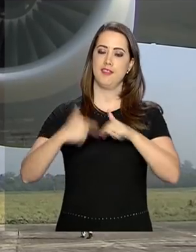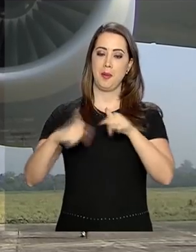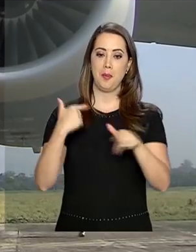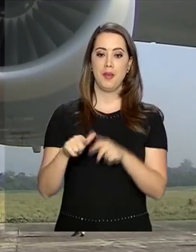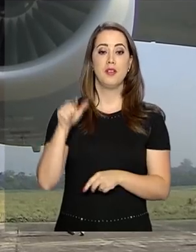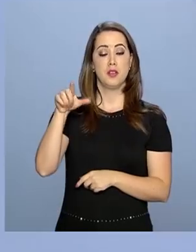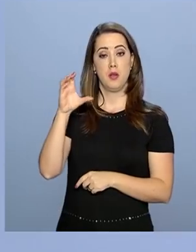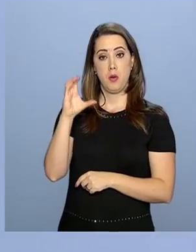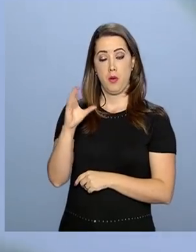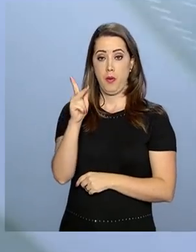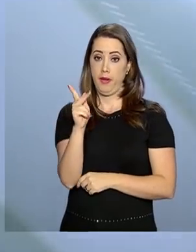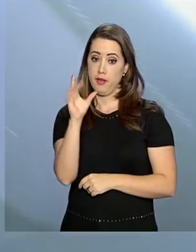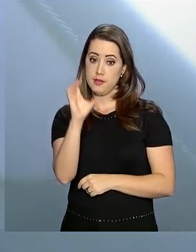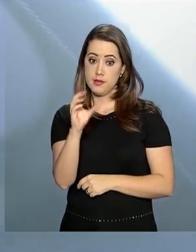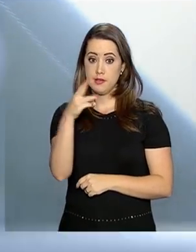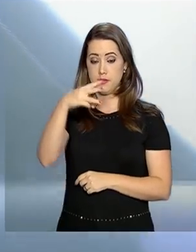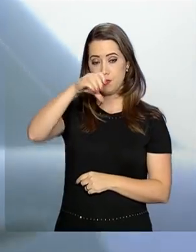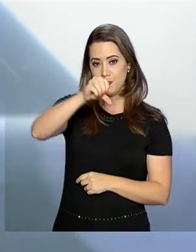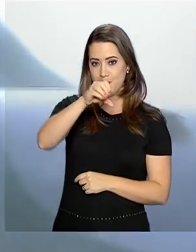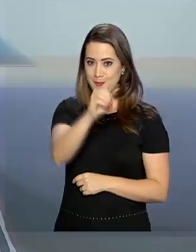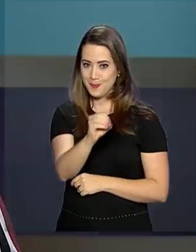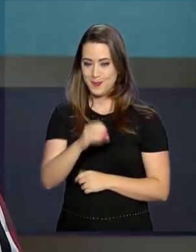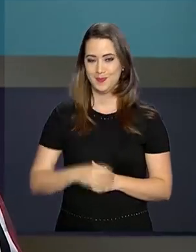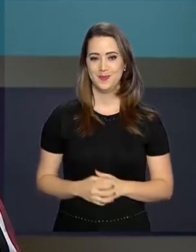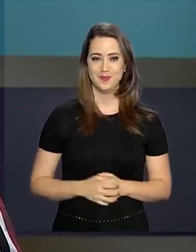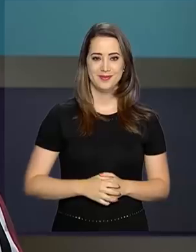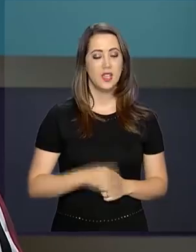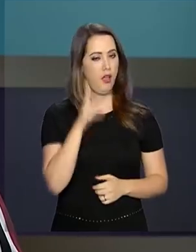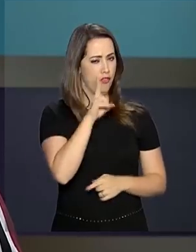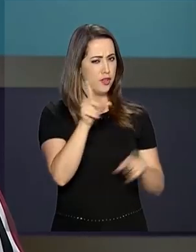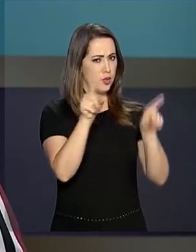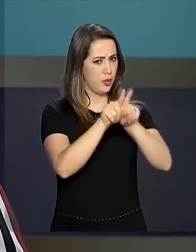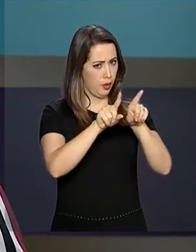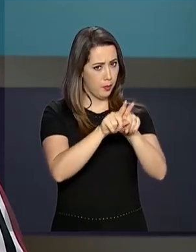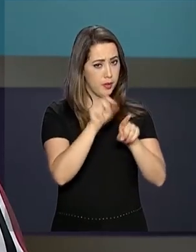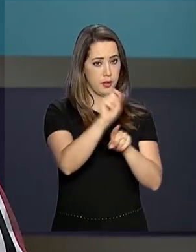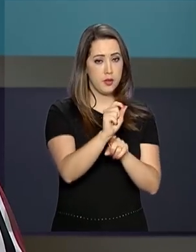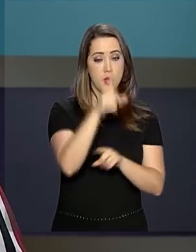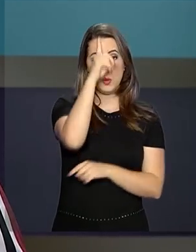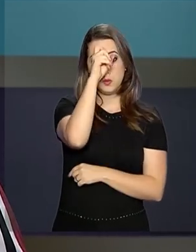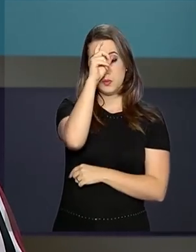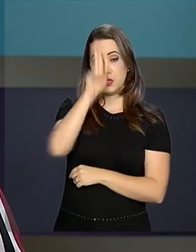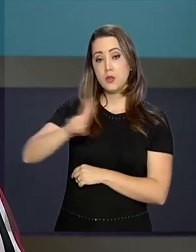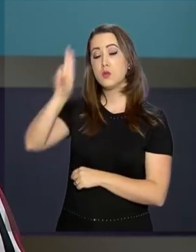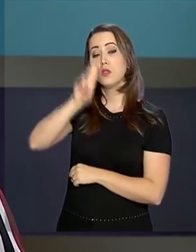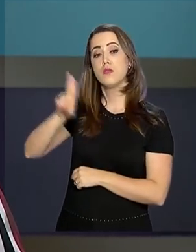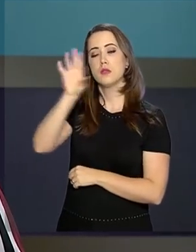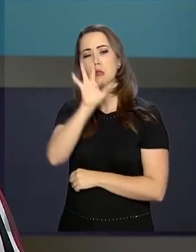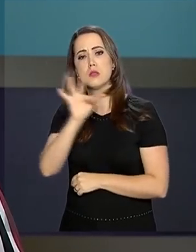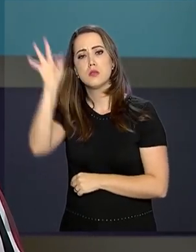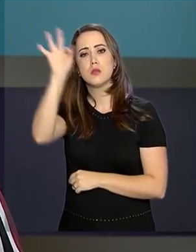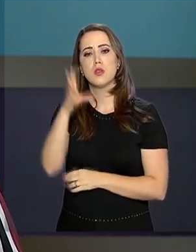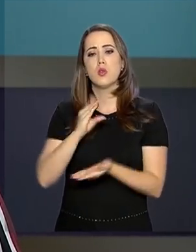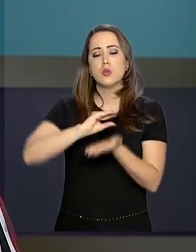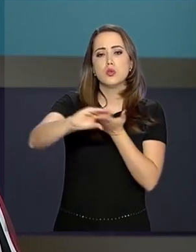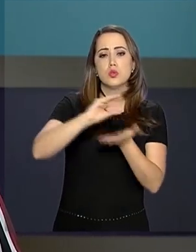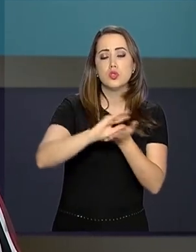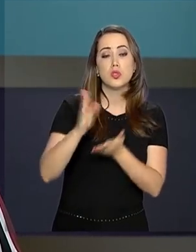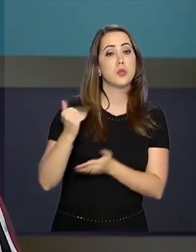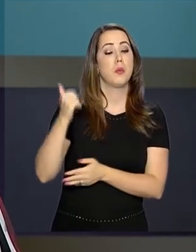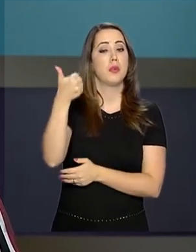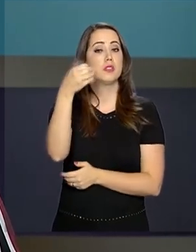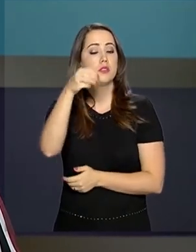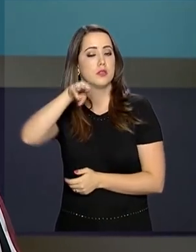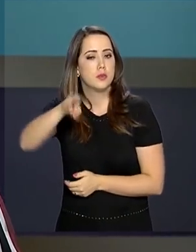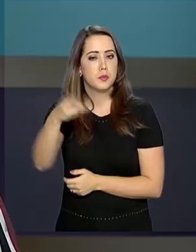É o KC-390 da Embraer. E veja também, hospitais universitários federais vão receber mais de 100